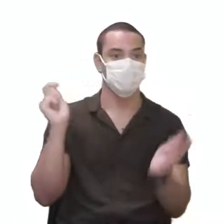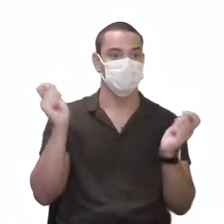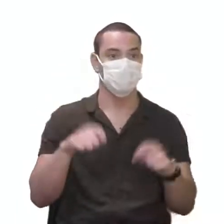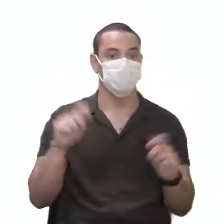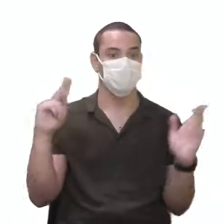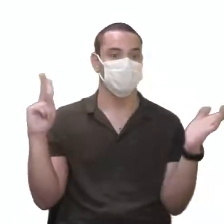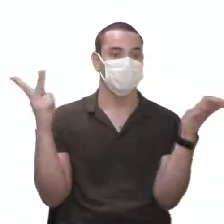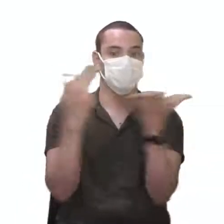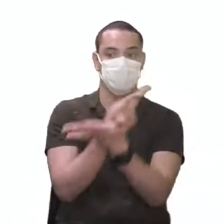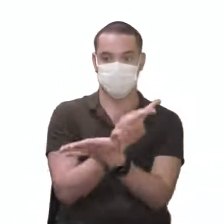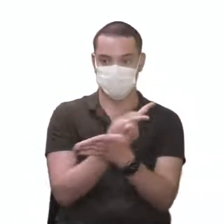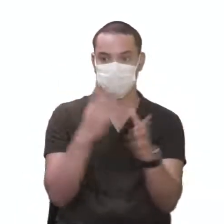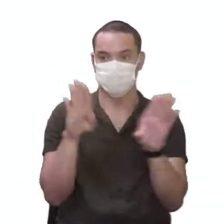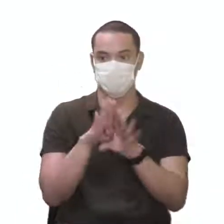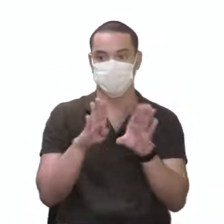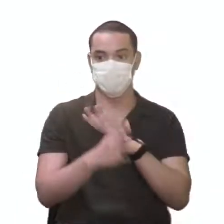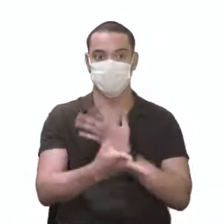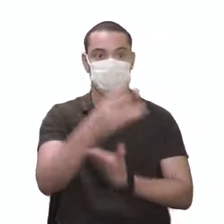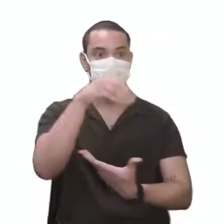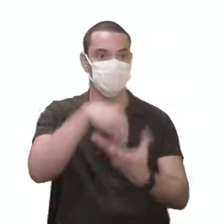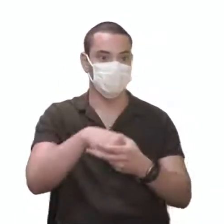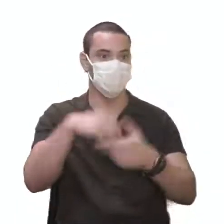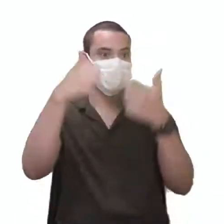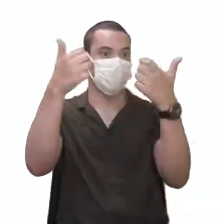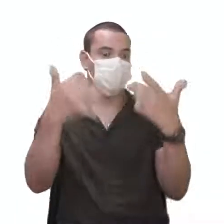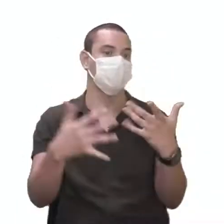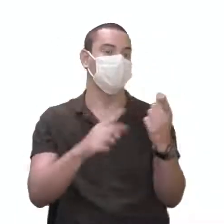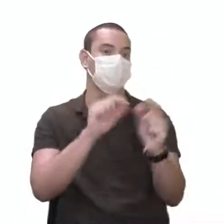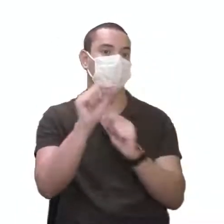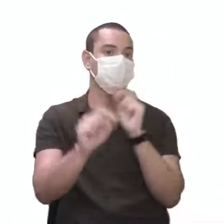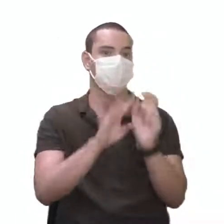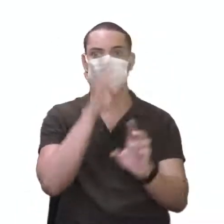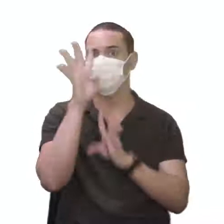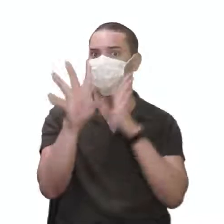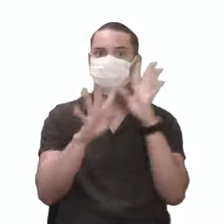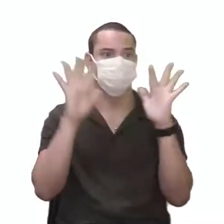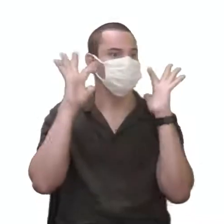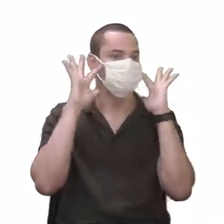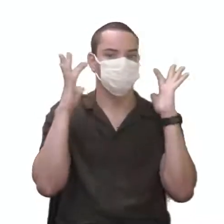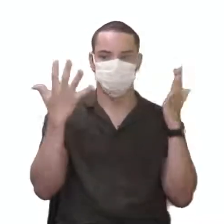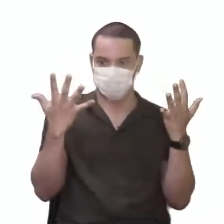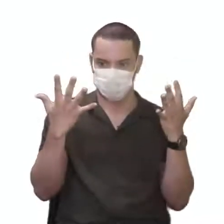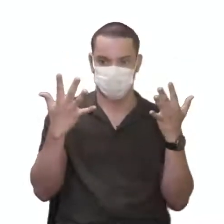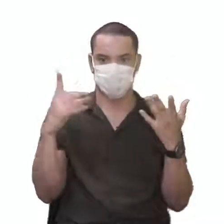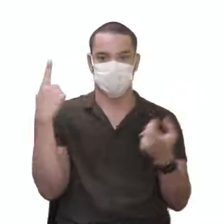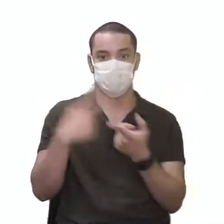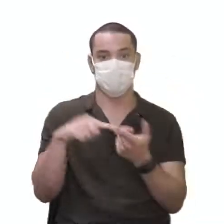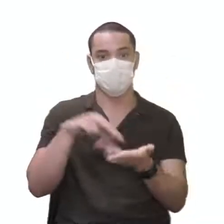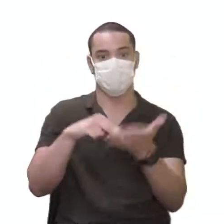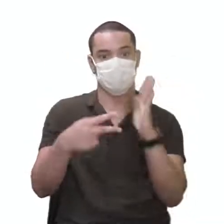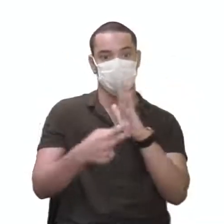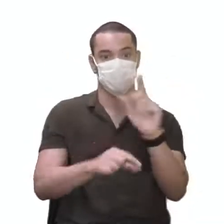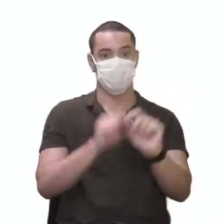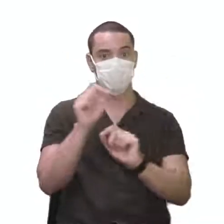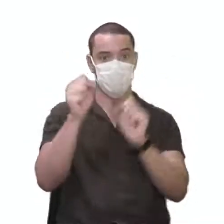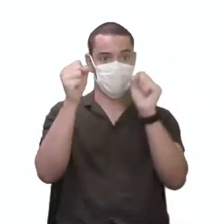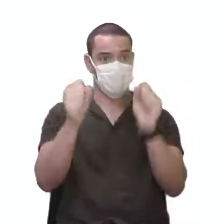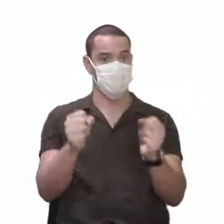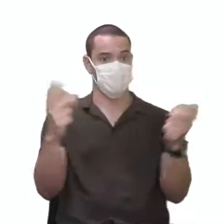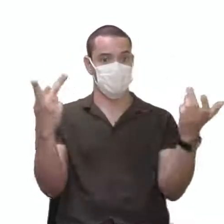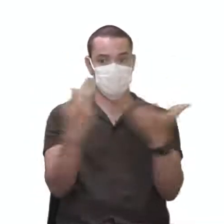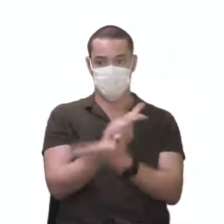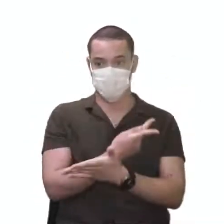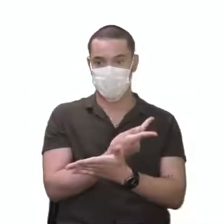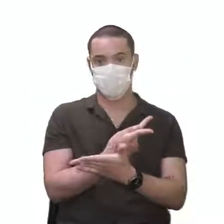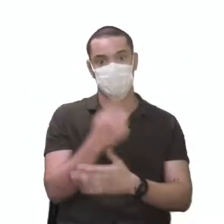podem acontecer e desse evento a gente enfatizou que eles são aleatórios, tá? Ou seja, um evento aleatório que pode acontecer uma